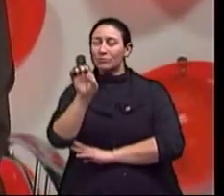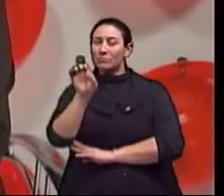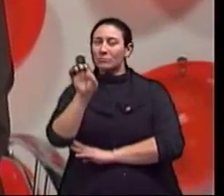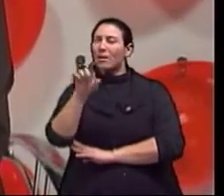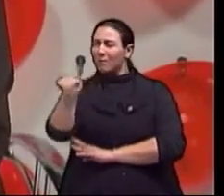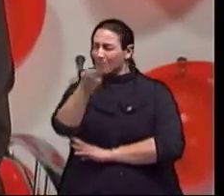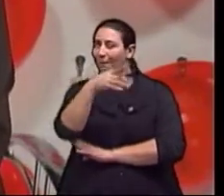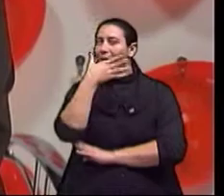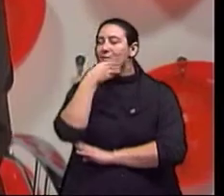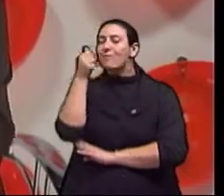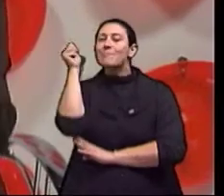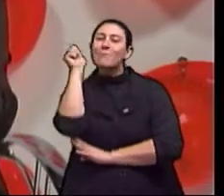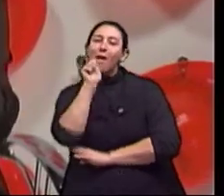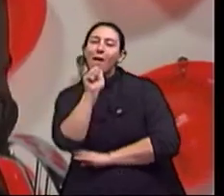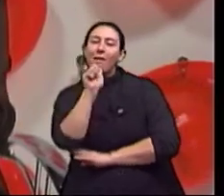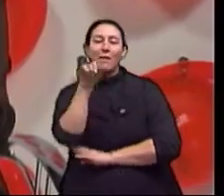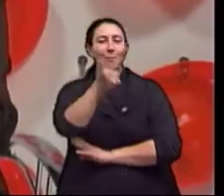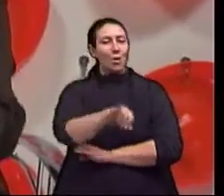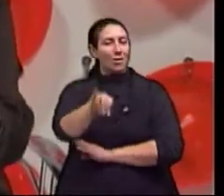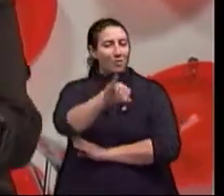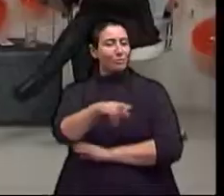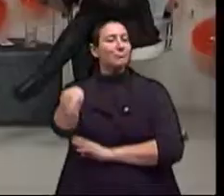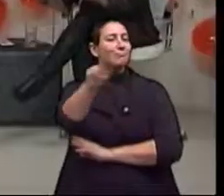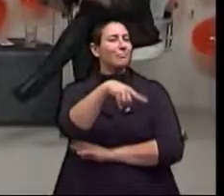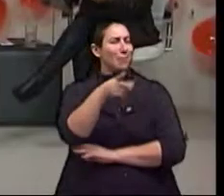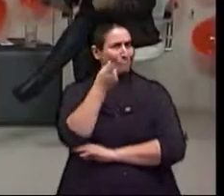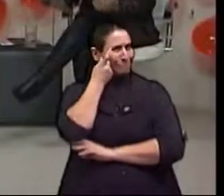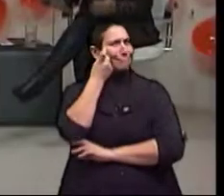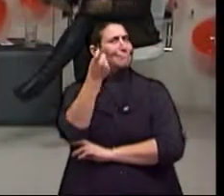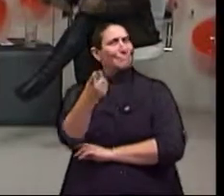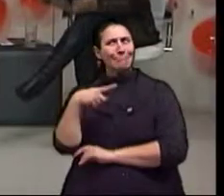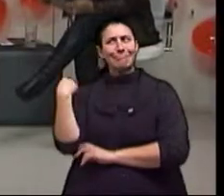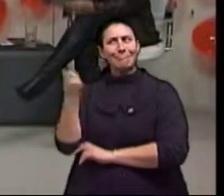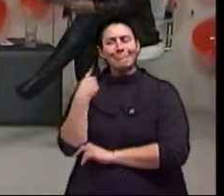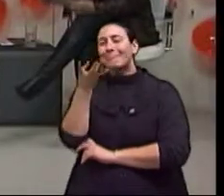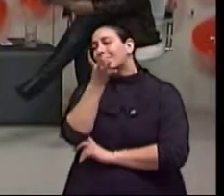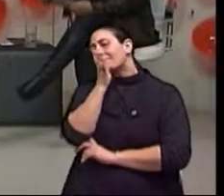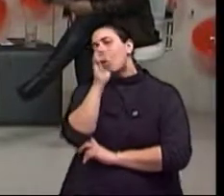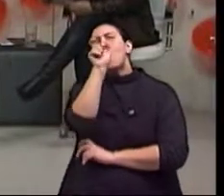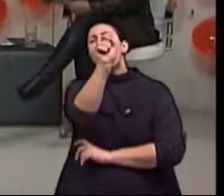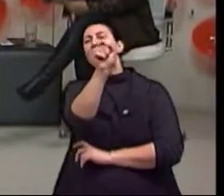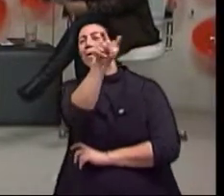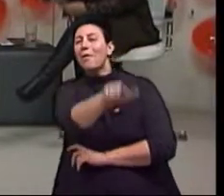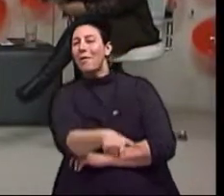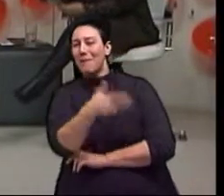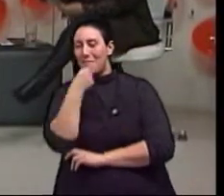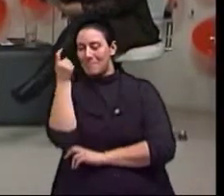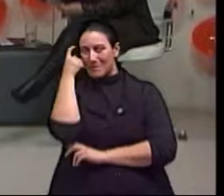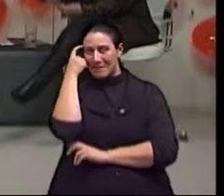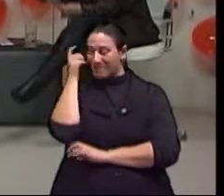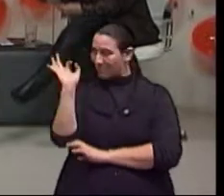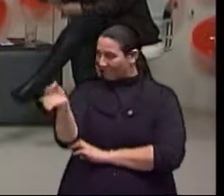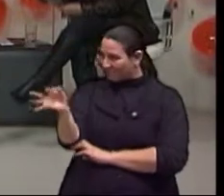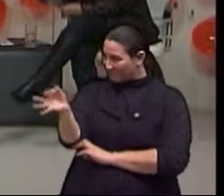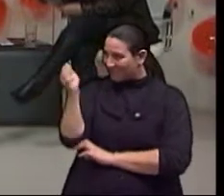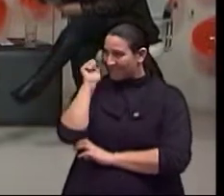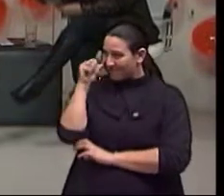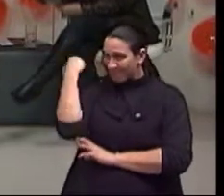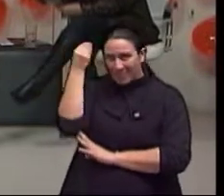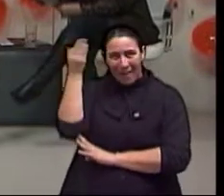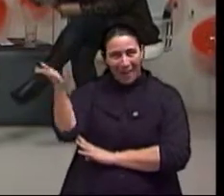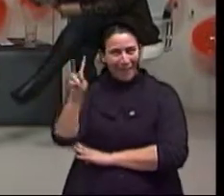homens e mulheres, né? Porque essa pesquisa também é interessantíssima para nós, mulheres. Não é isso, doutora Helena? Com certeza.